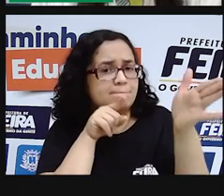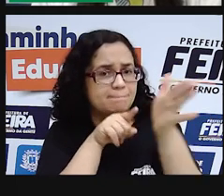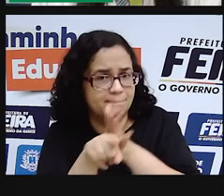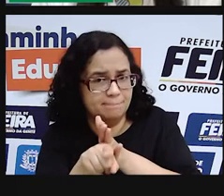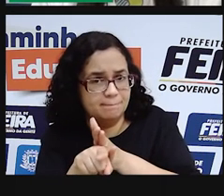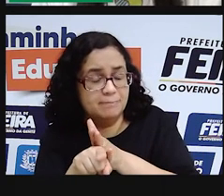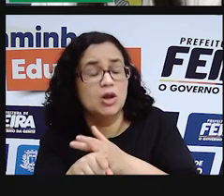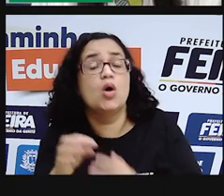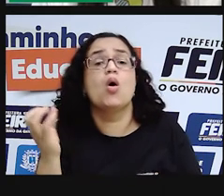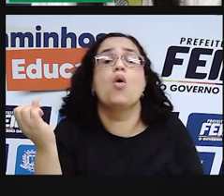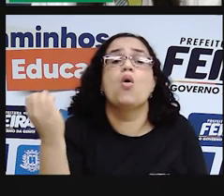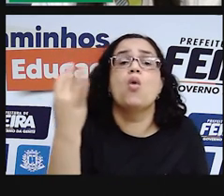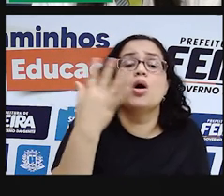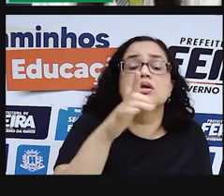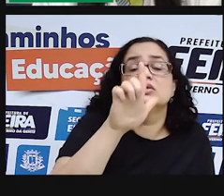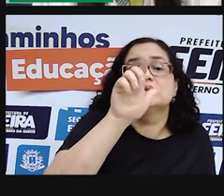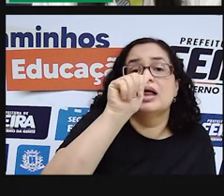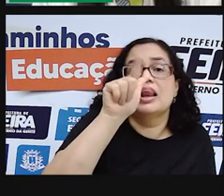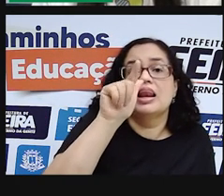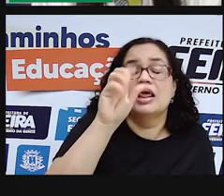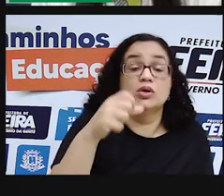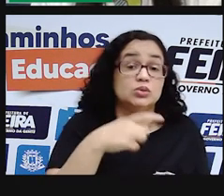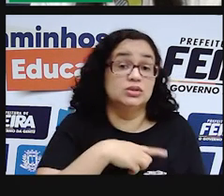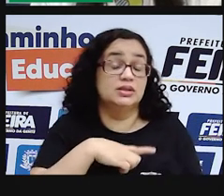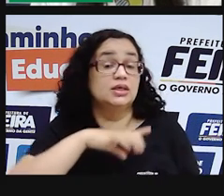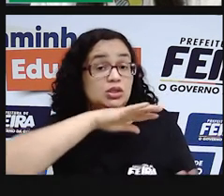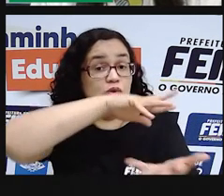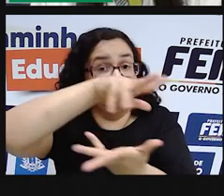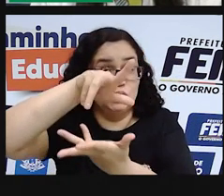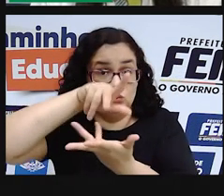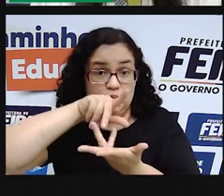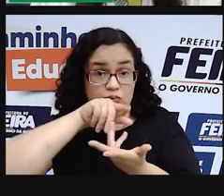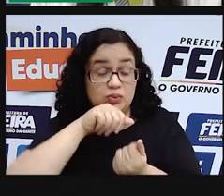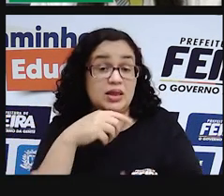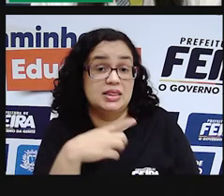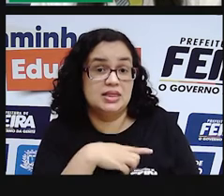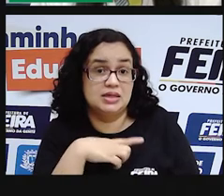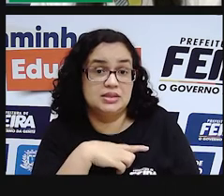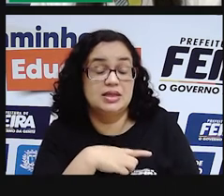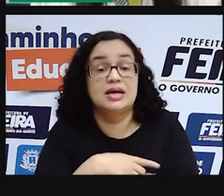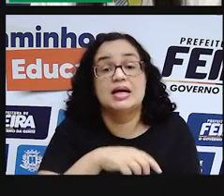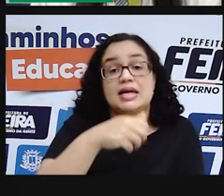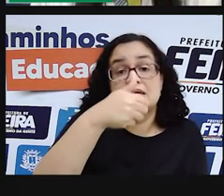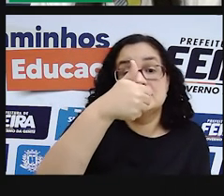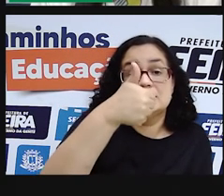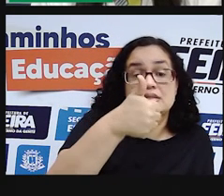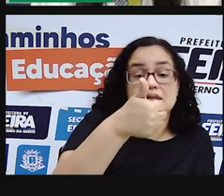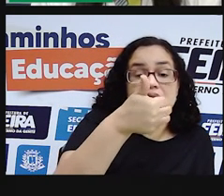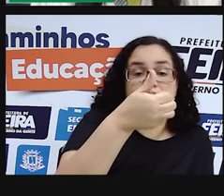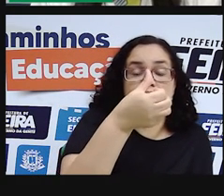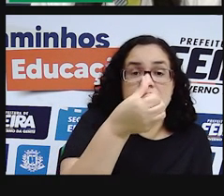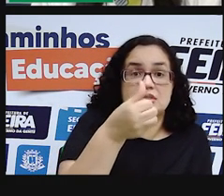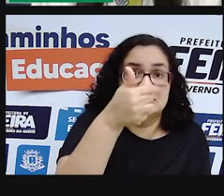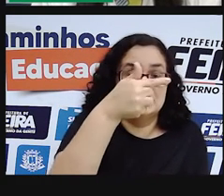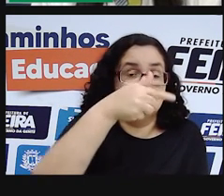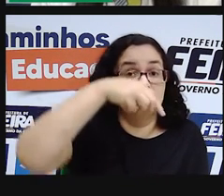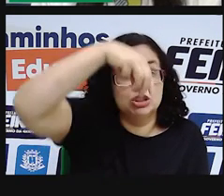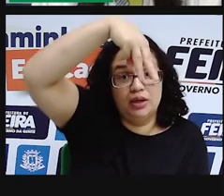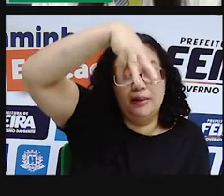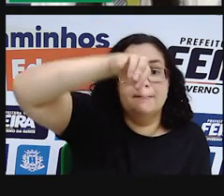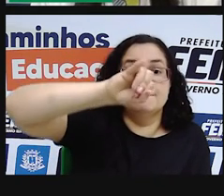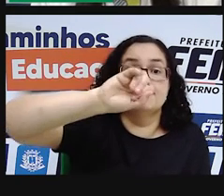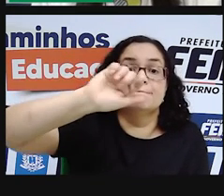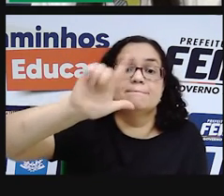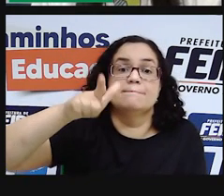aí em relação a quantos lagos existem no mundo. Disse que existe cerca de 117 milhões